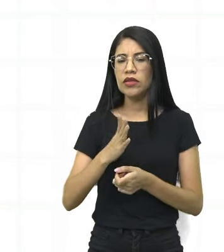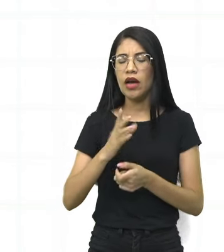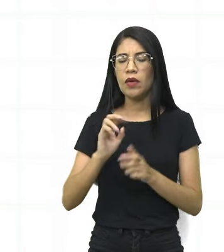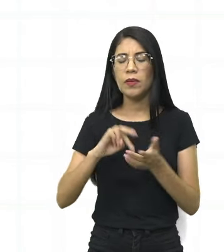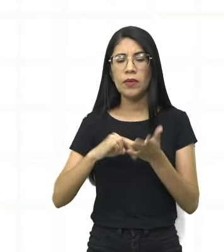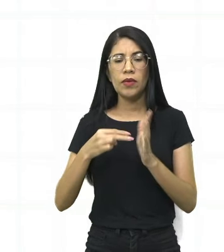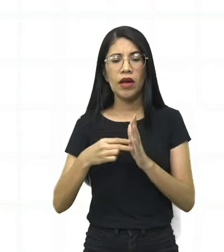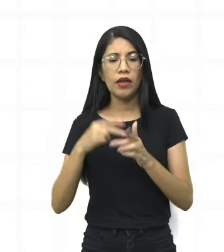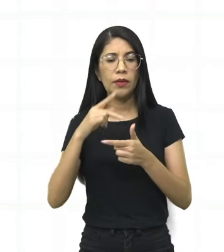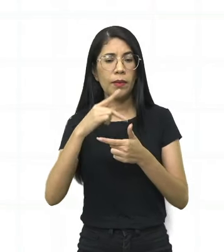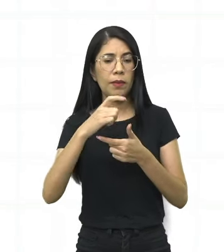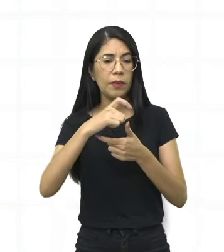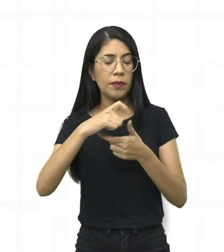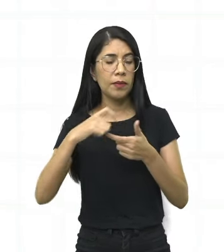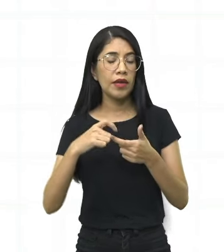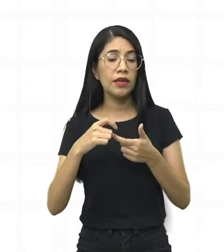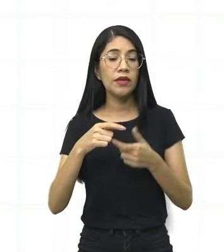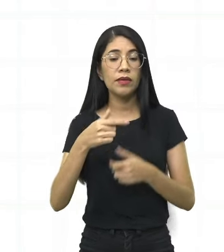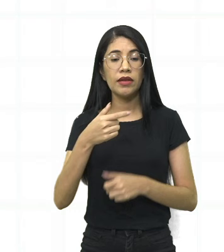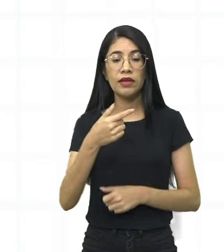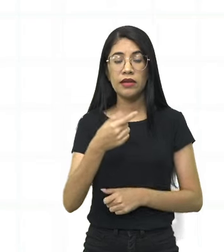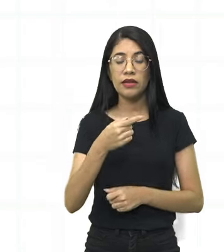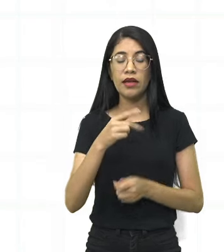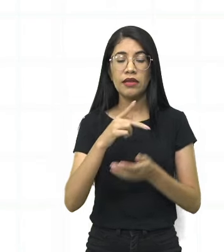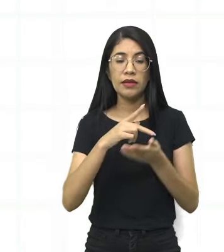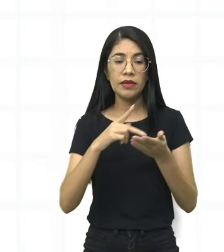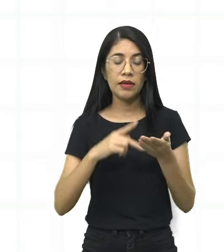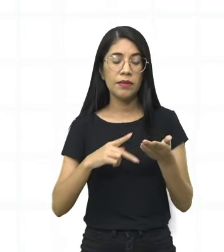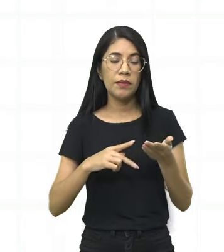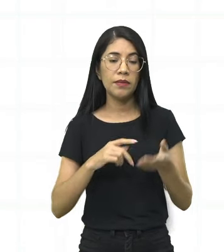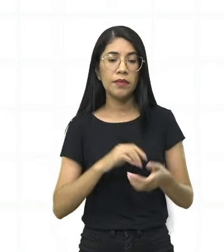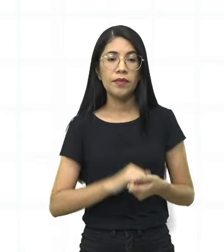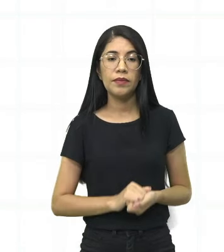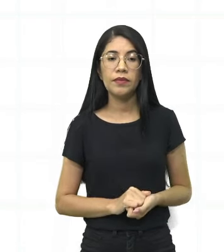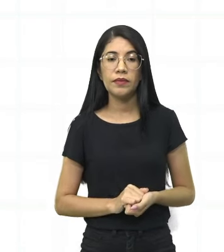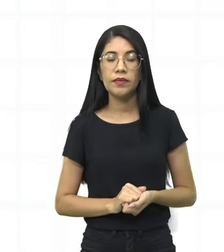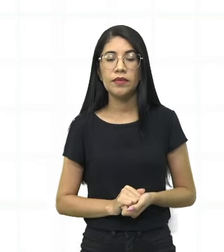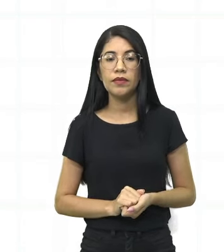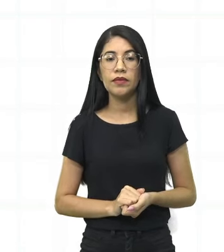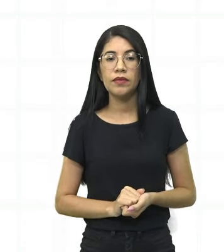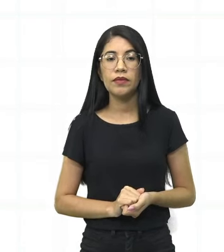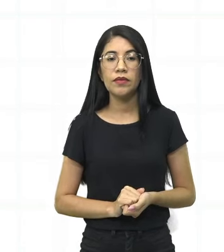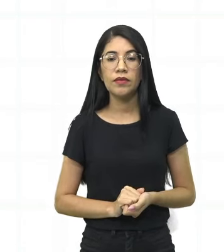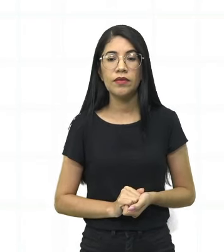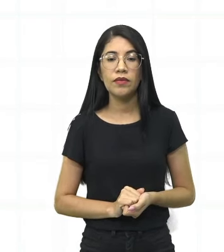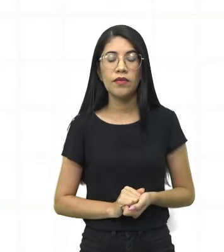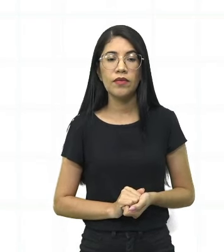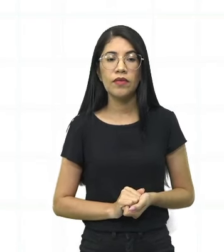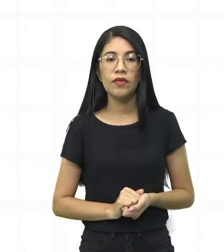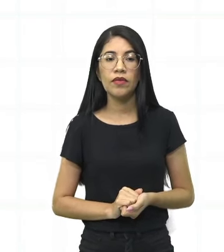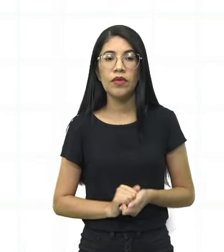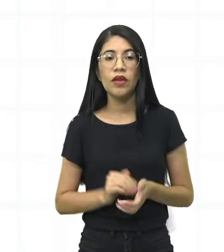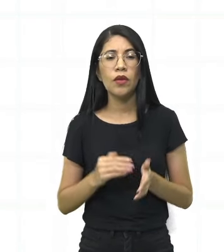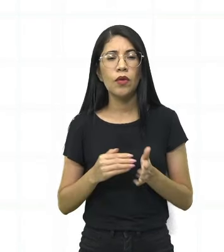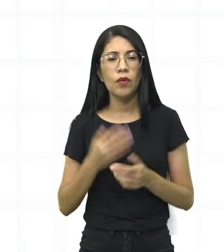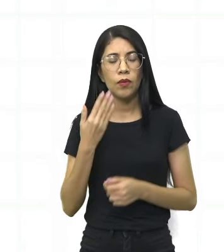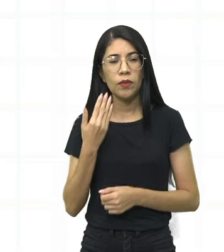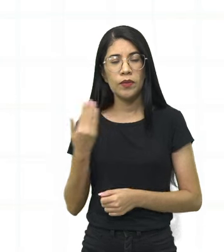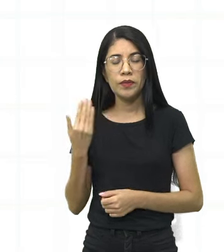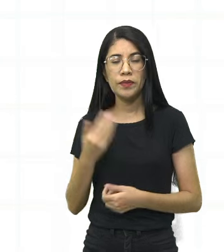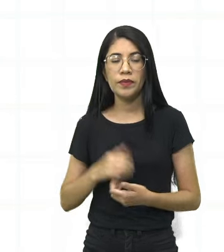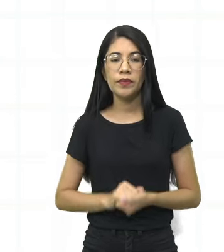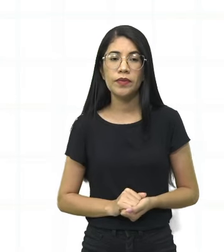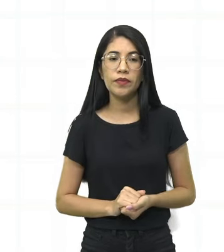realmente, são sete sílabas poéticas. Vamos ver o nosso último verso aí, nossos dois últimos